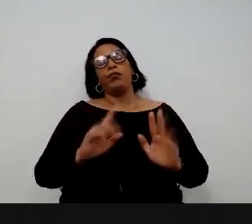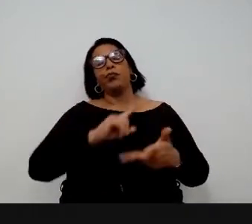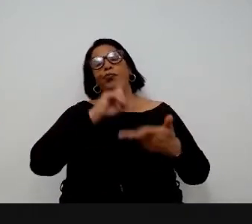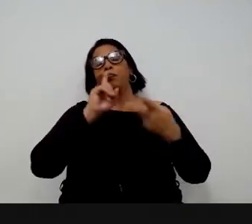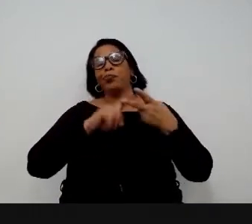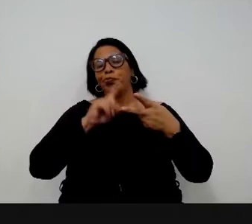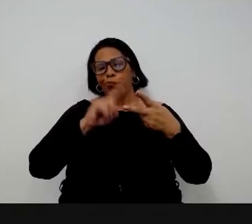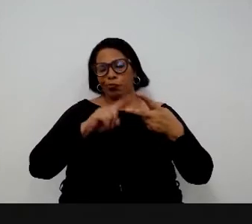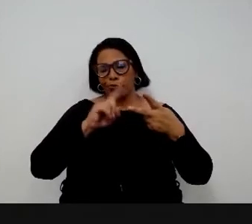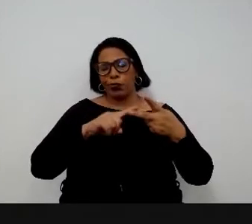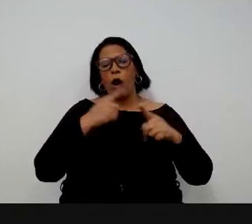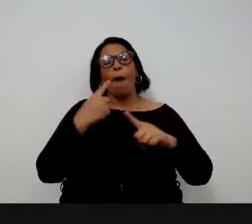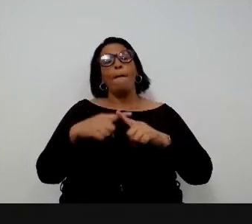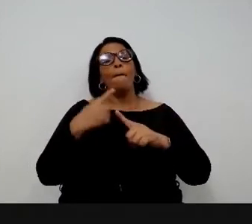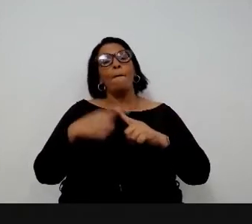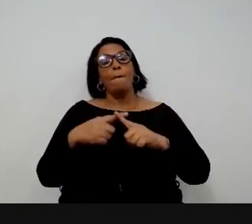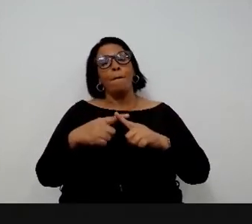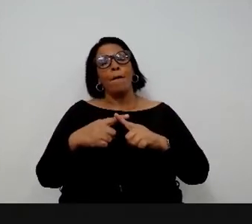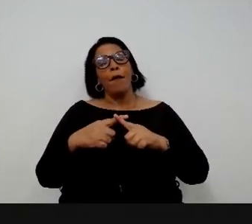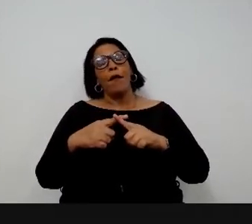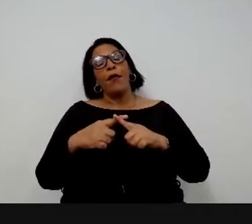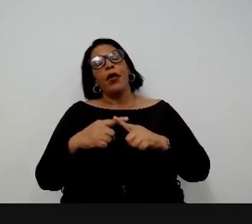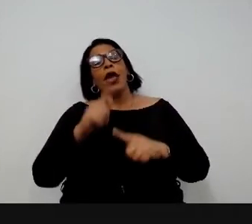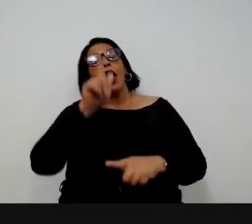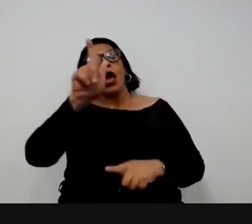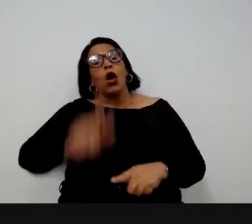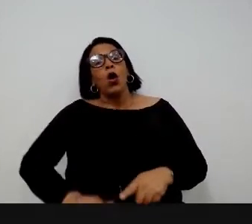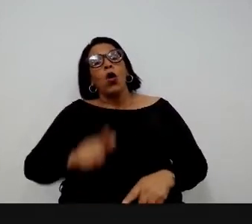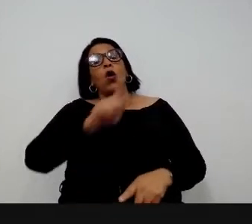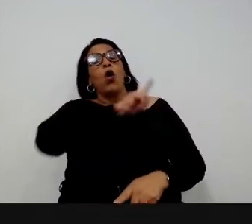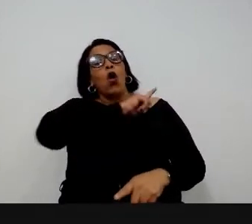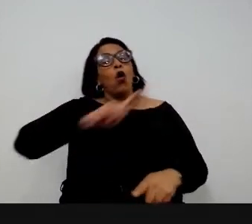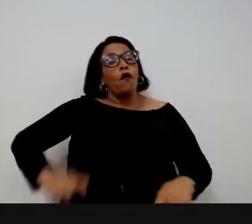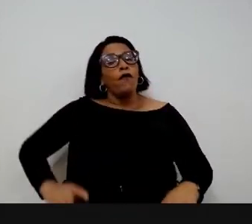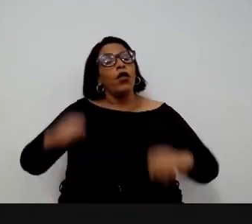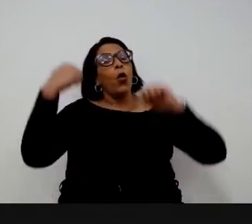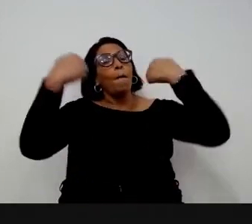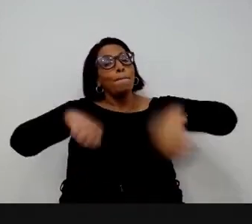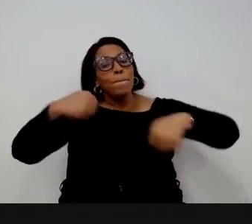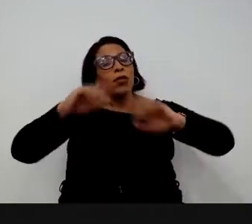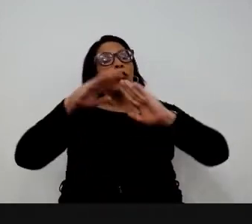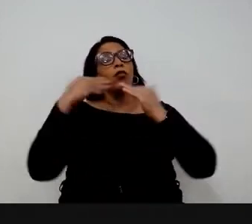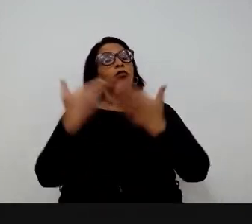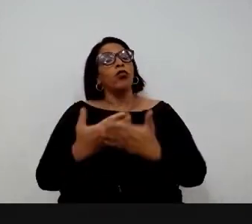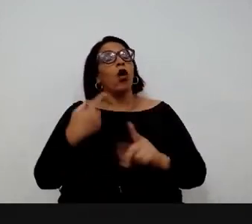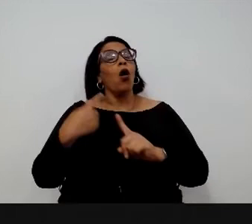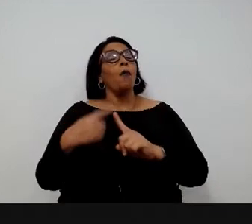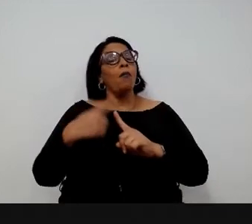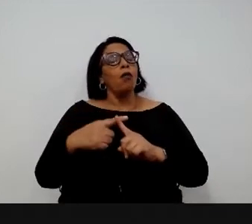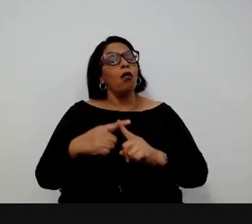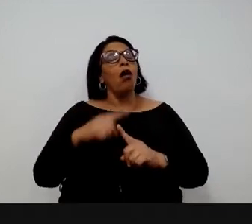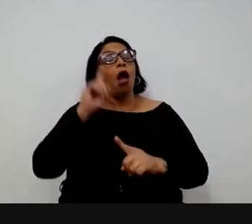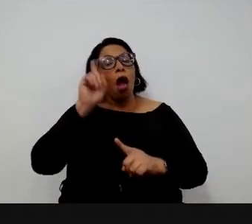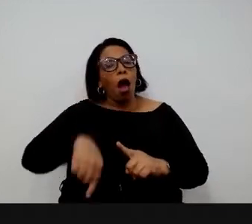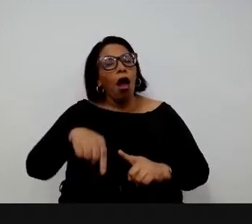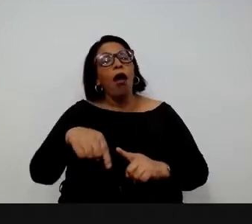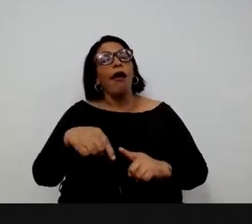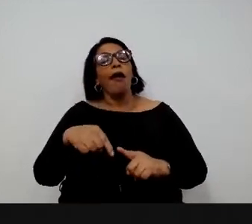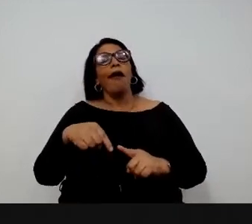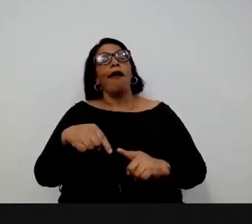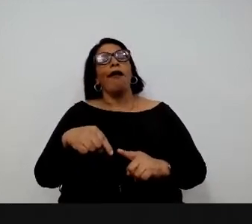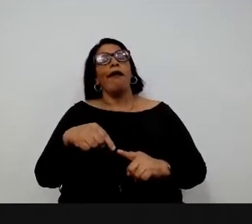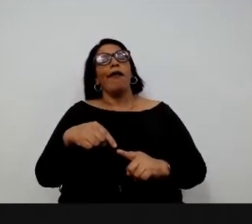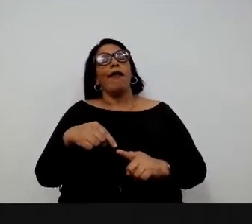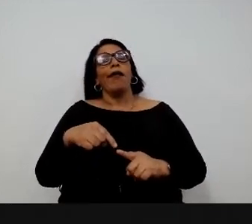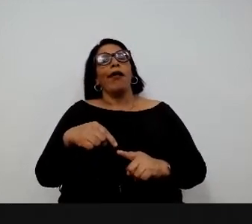Segundo motivo por que governos precisam de escolas de governo. A está falando muito sobre essa legibilidade do governo, agora a